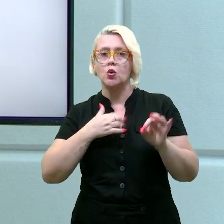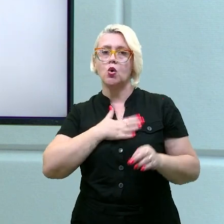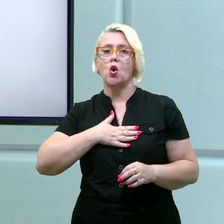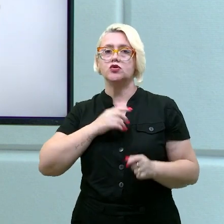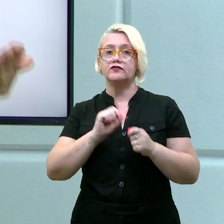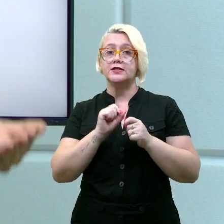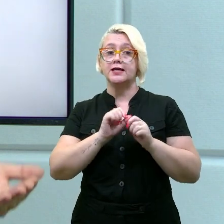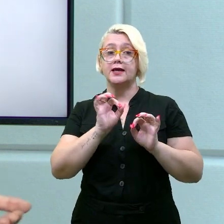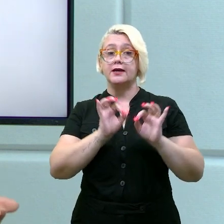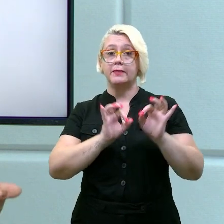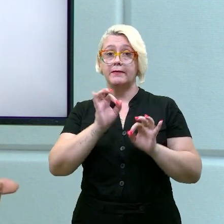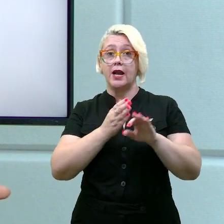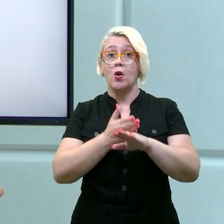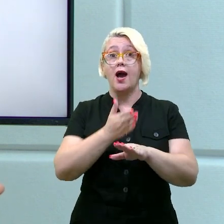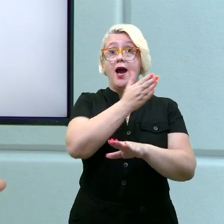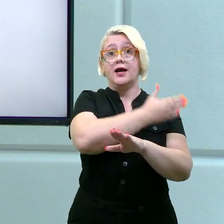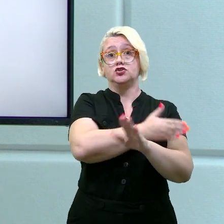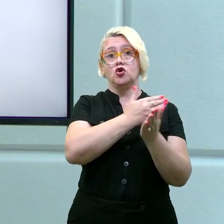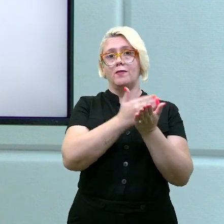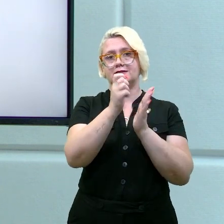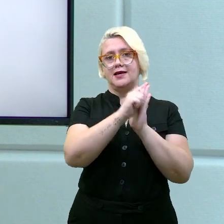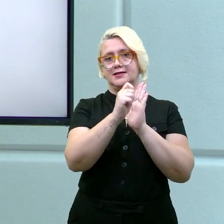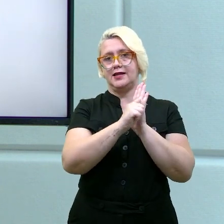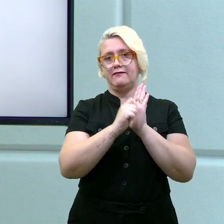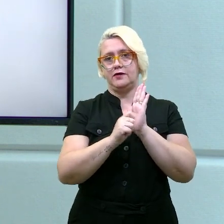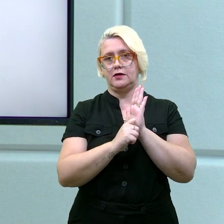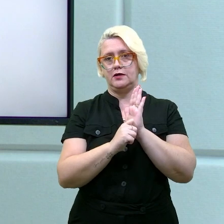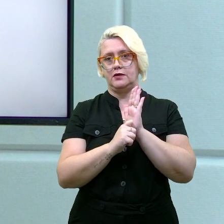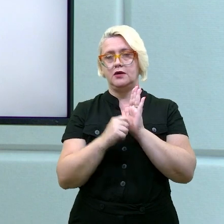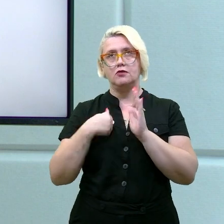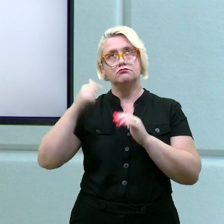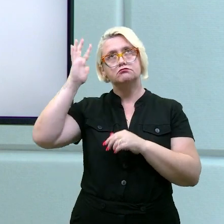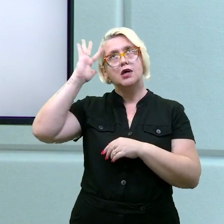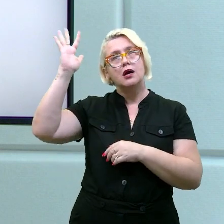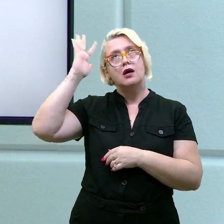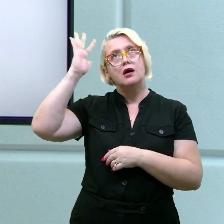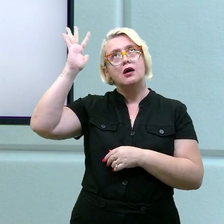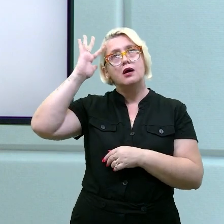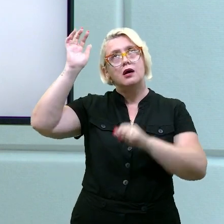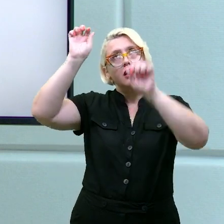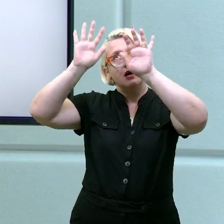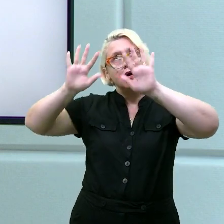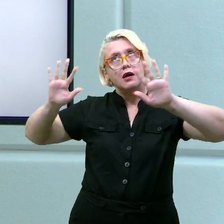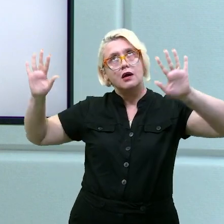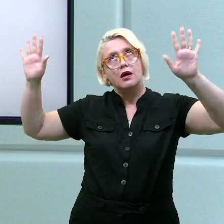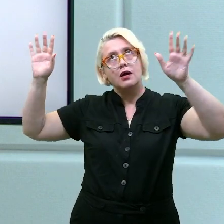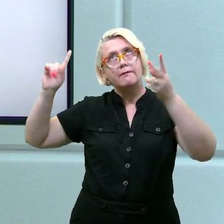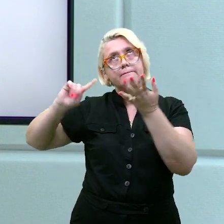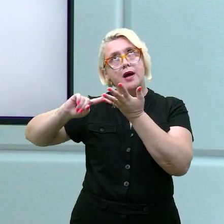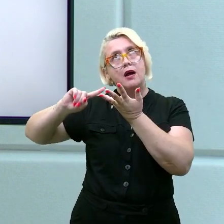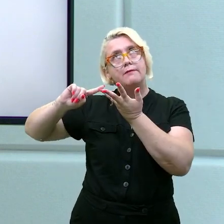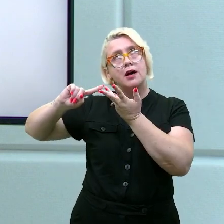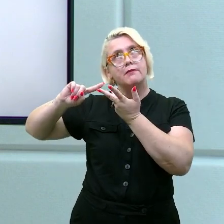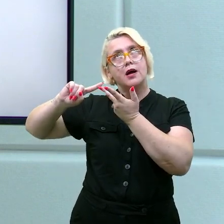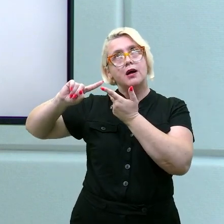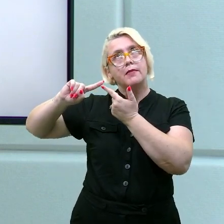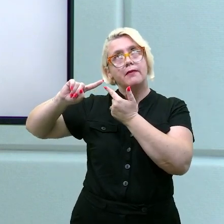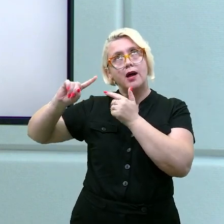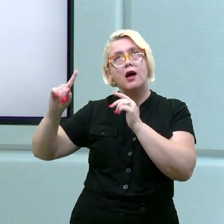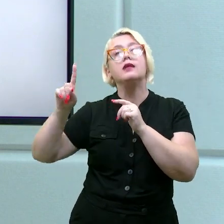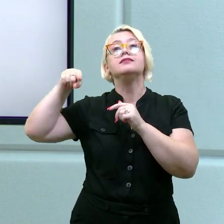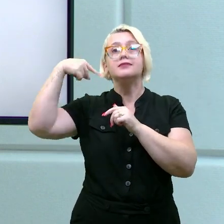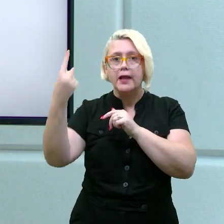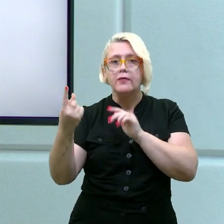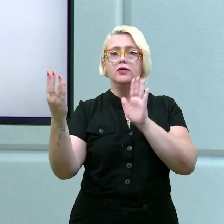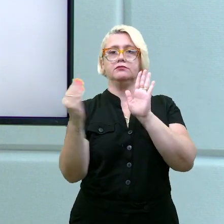de fazer antes de começar o parágrafo, de fato, né? Faço o meu mapa mental, como a gente já aprendeu. Mas você pode